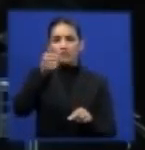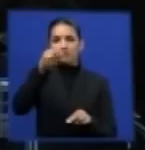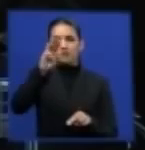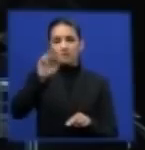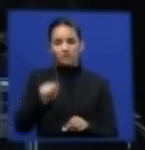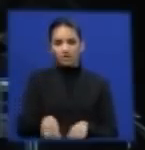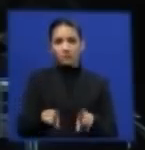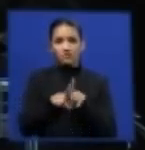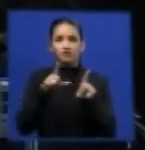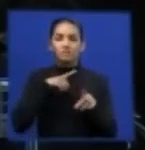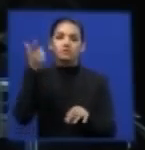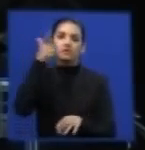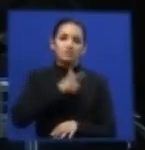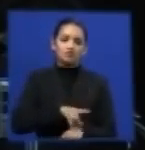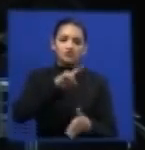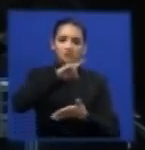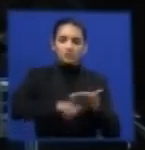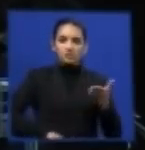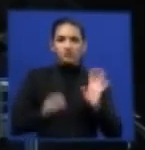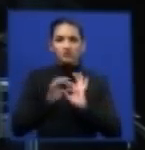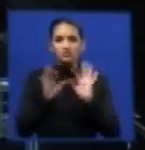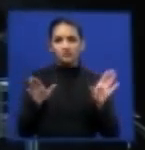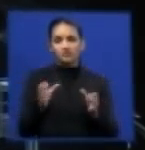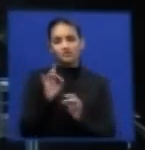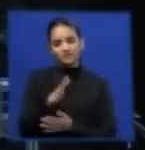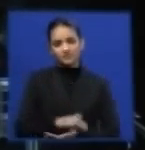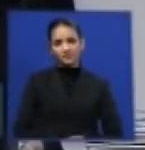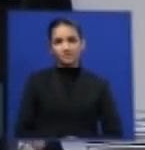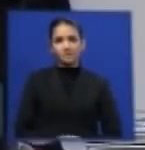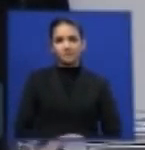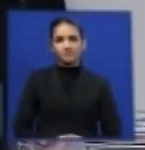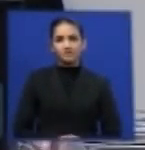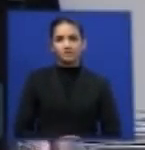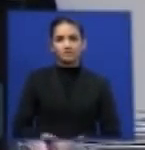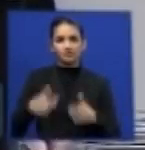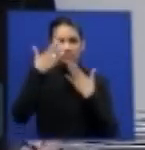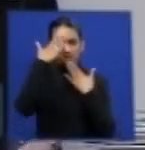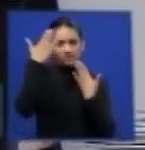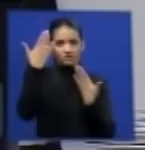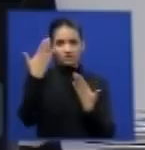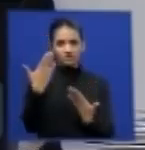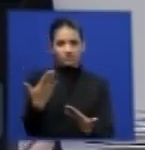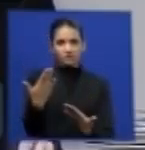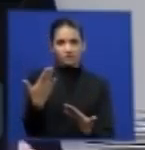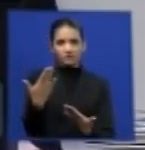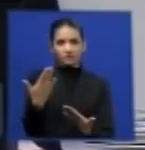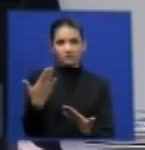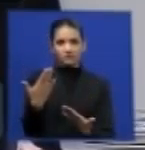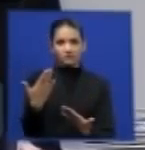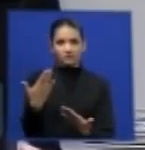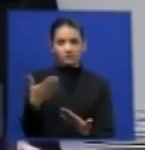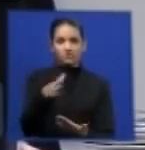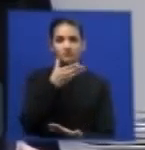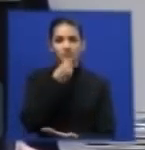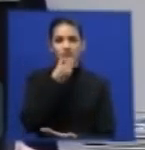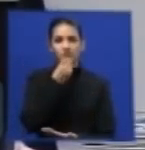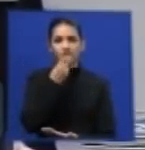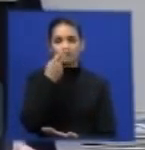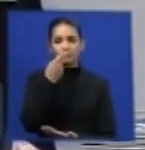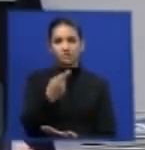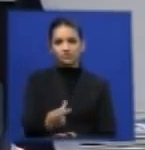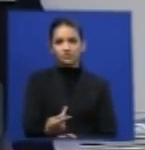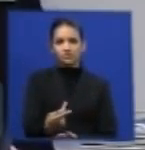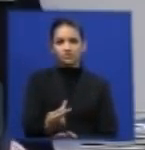também possuem licença ambiental. Era isso, ministro. Agradeço a senhoria. Então,